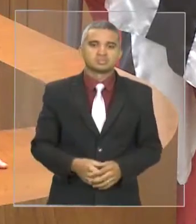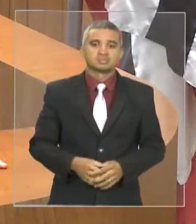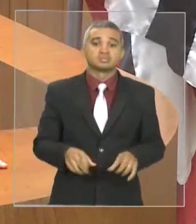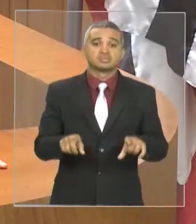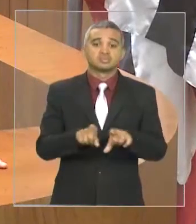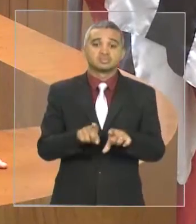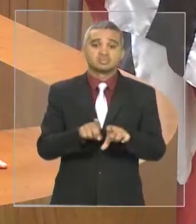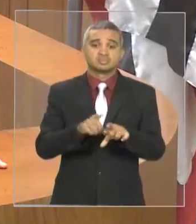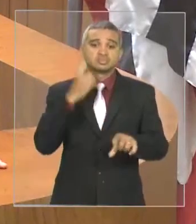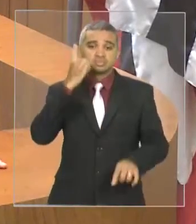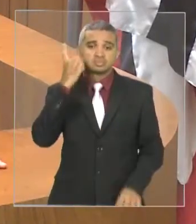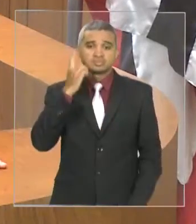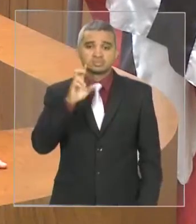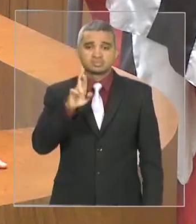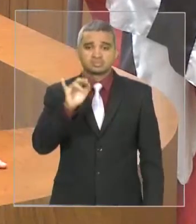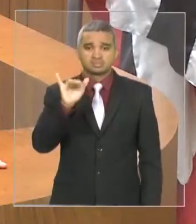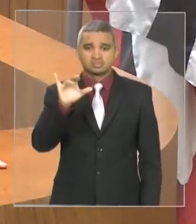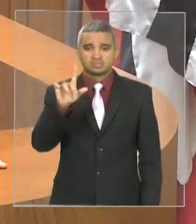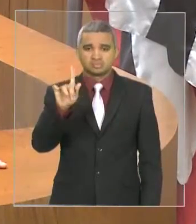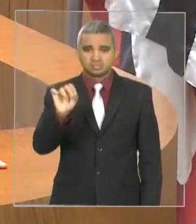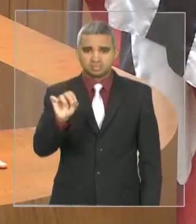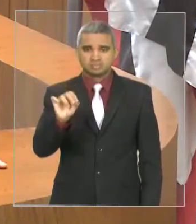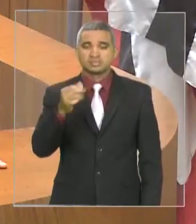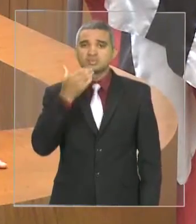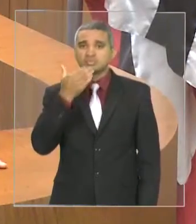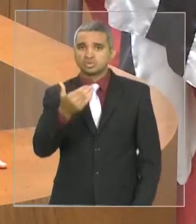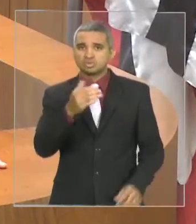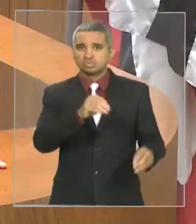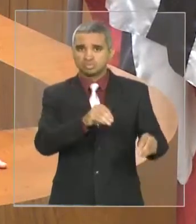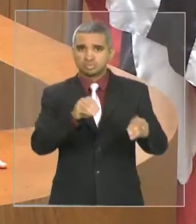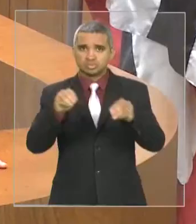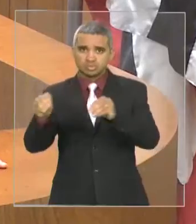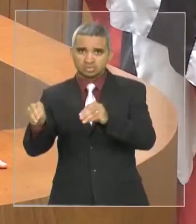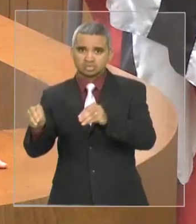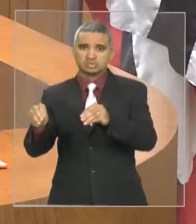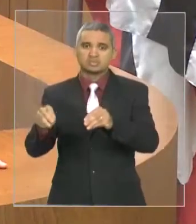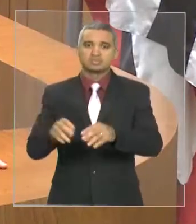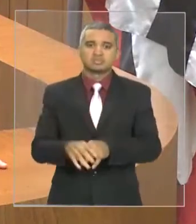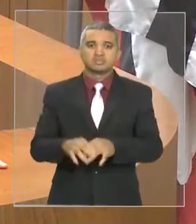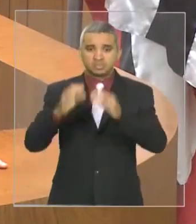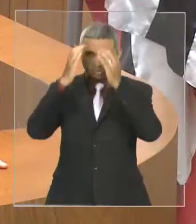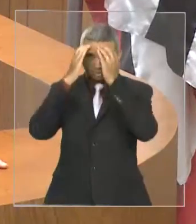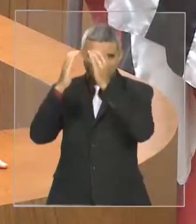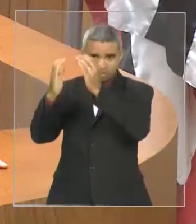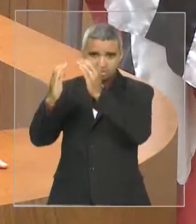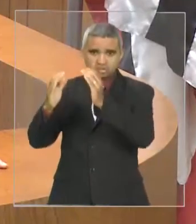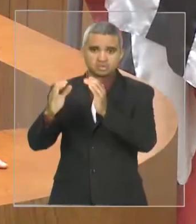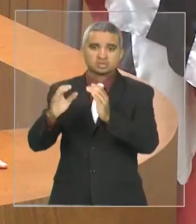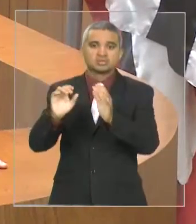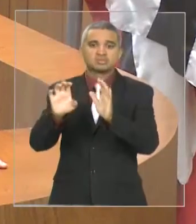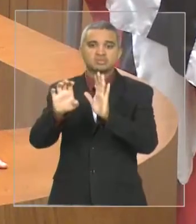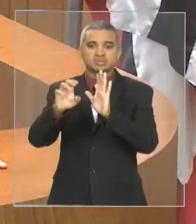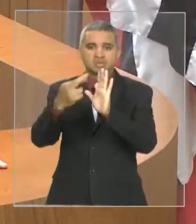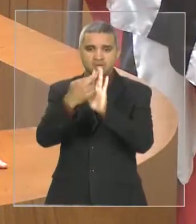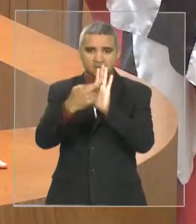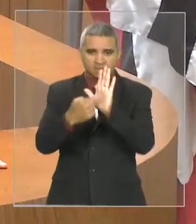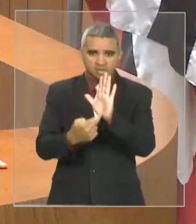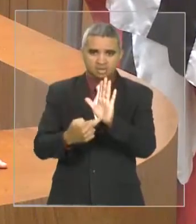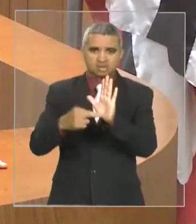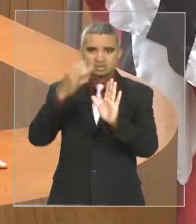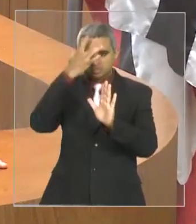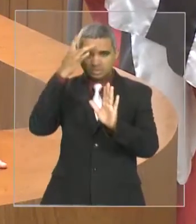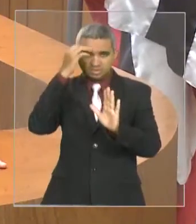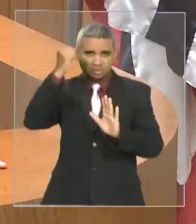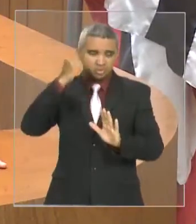deputado Rigo Telles, e por isso eu solicitei a mudança e a federação, atendendo o Estatuto do Torcedor, atendendo o Regulamento Geral das